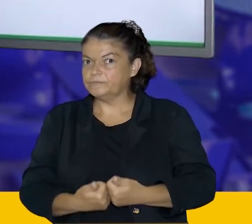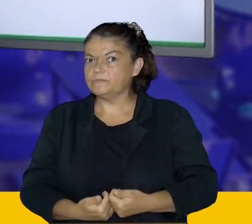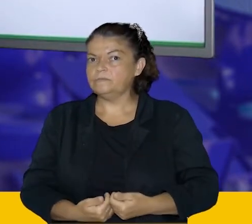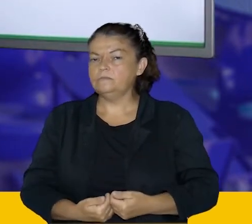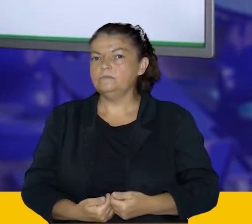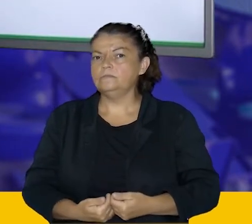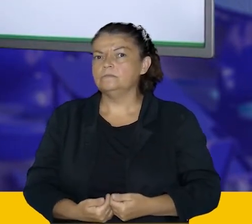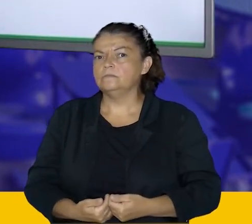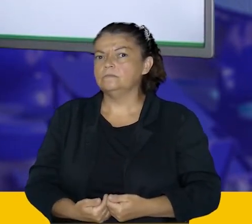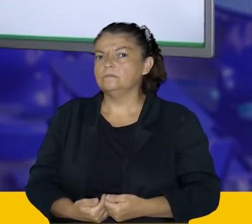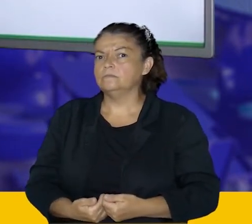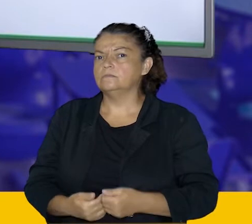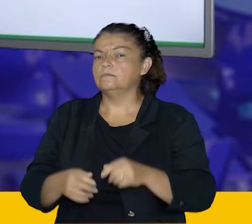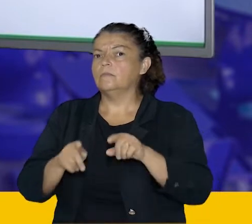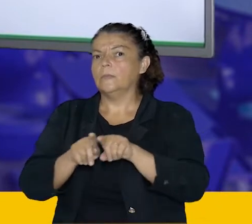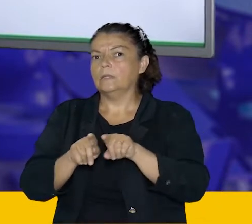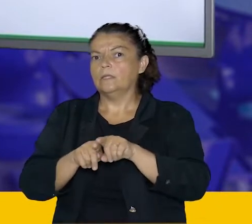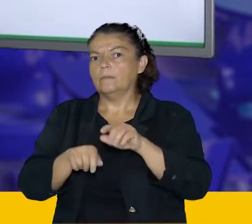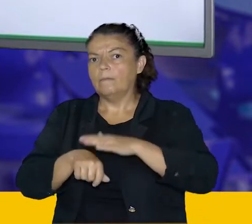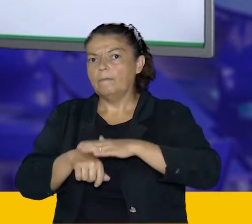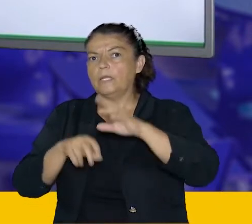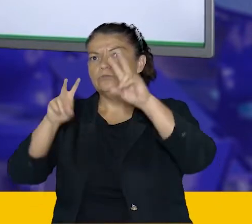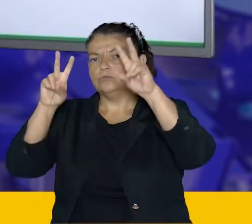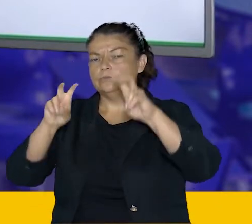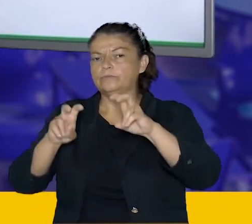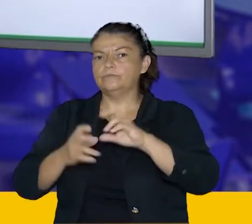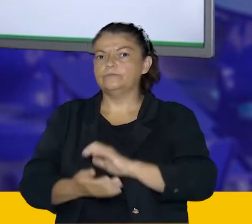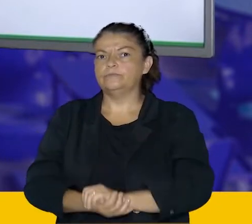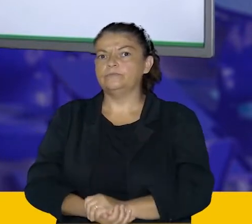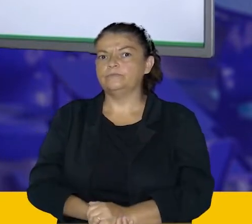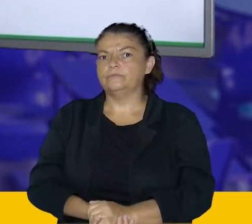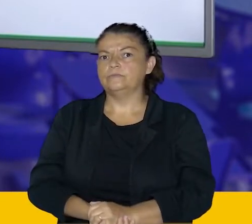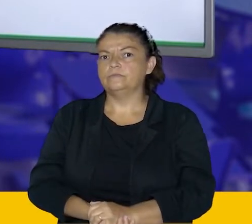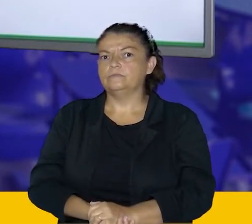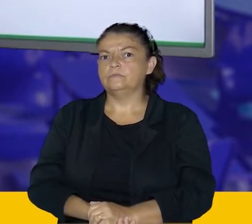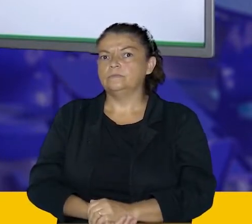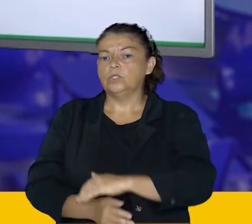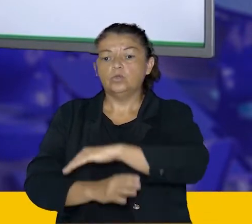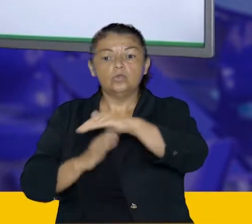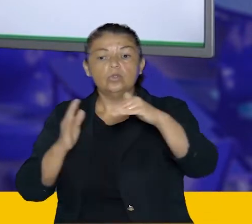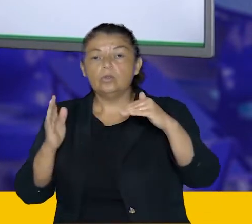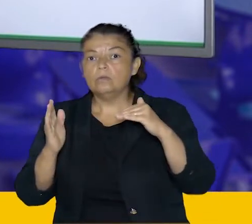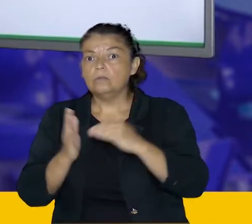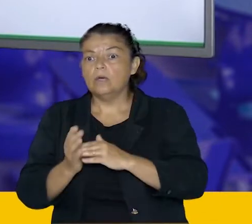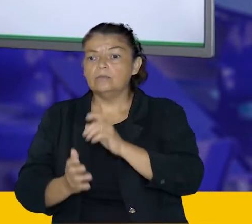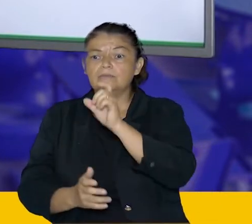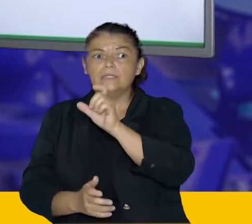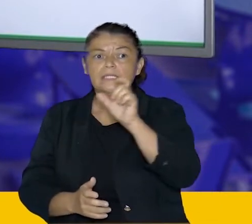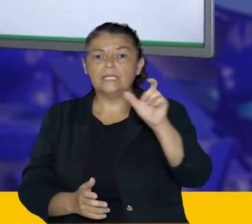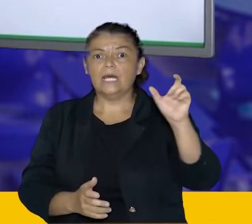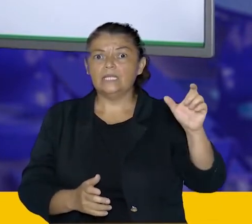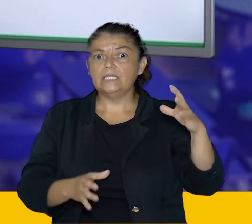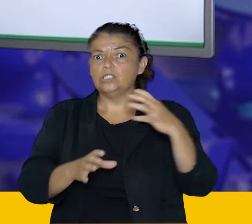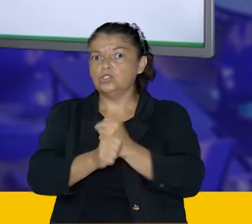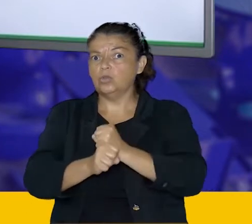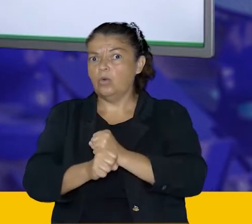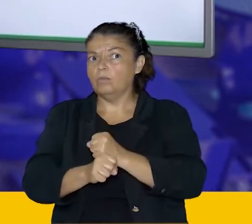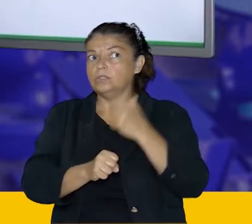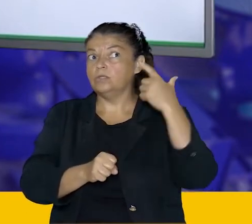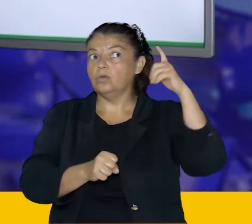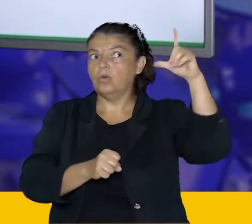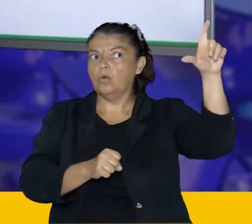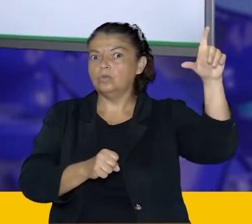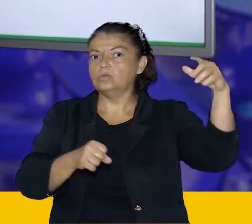Então gente, a gente tem mais esse tópico aqui, esse item que diz assim, o percentual de casos confirmados provindo de outros